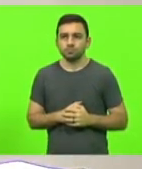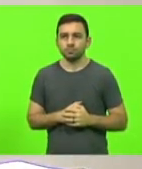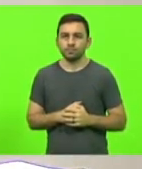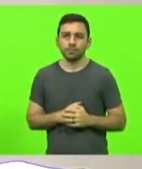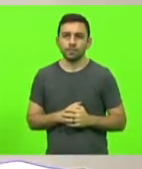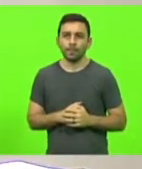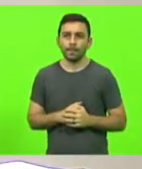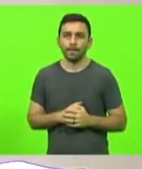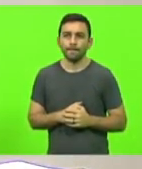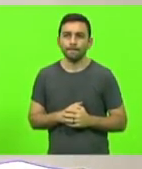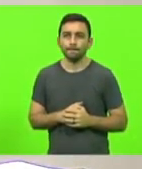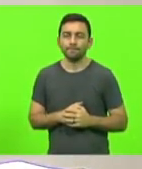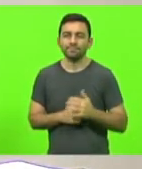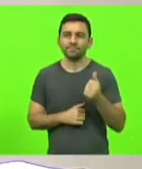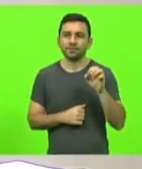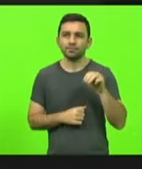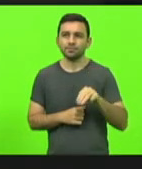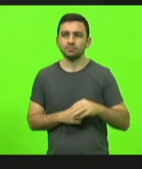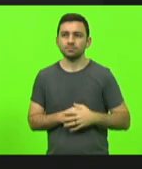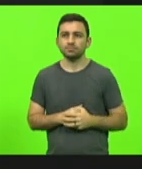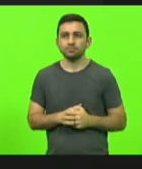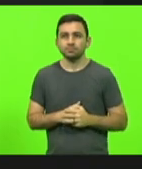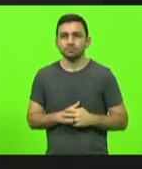Vossa excelência será 10 minutos, deputado.